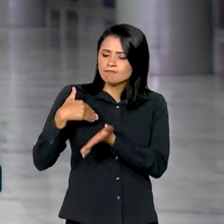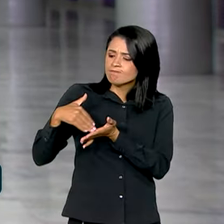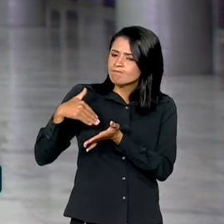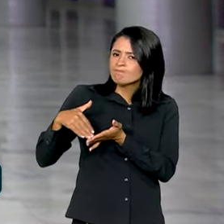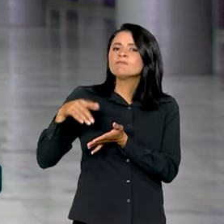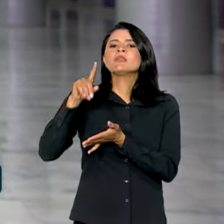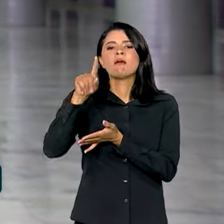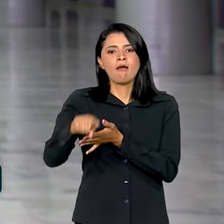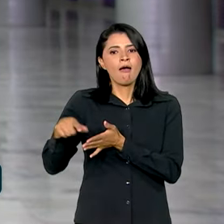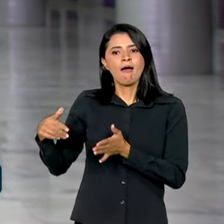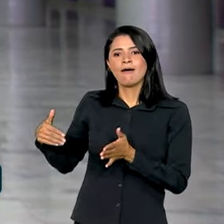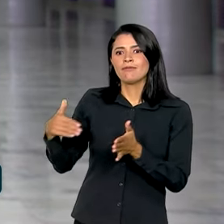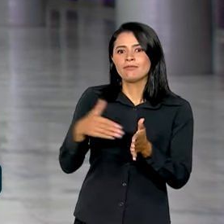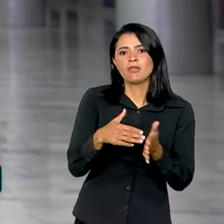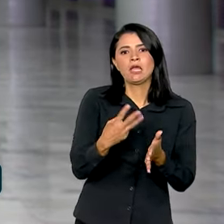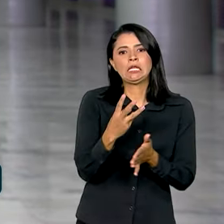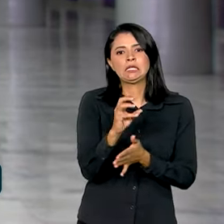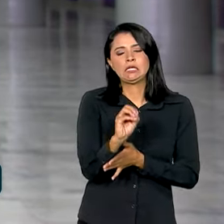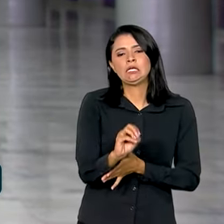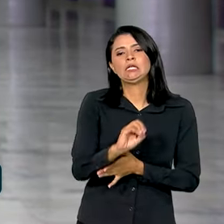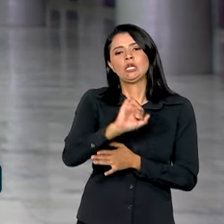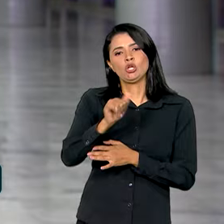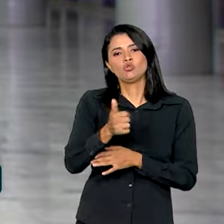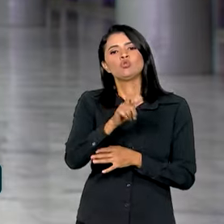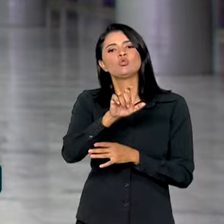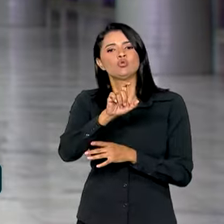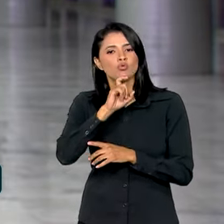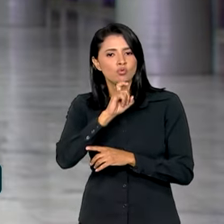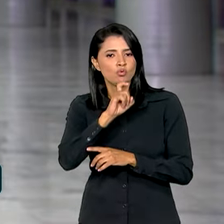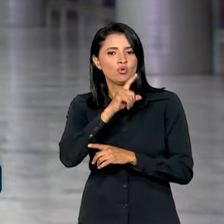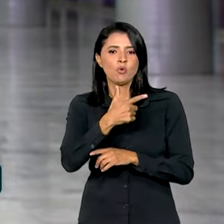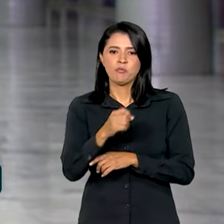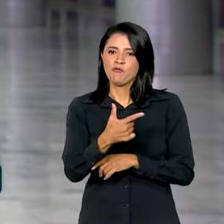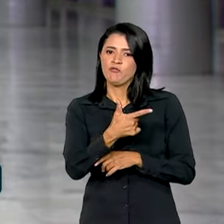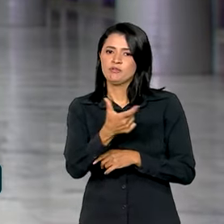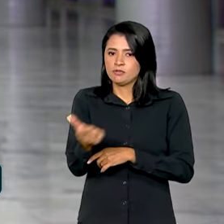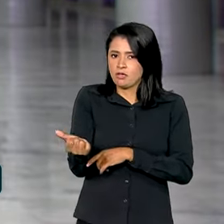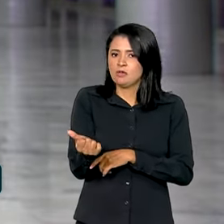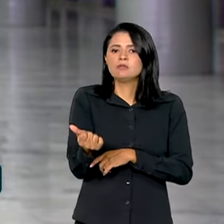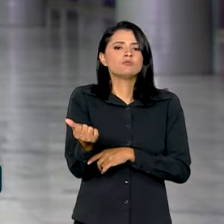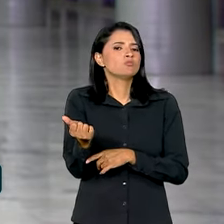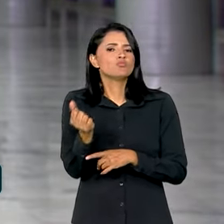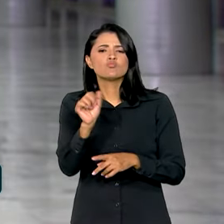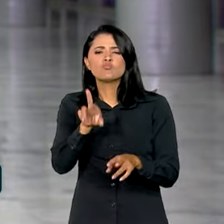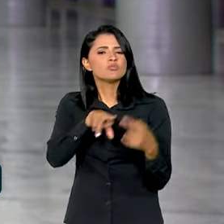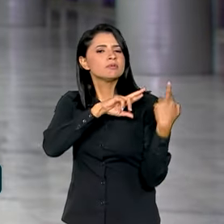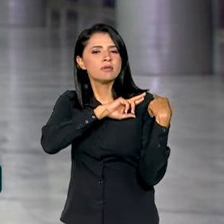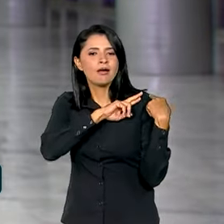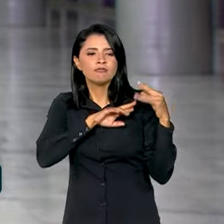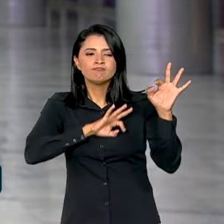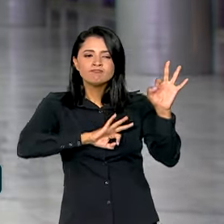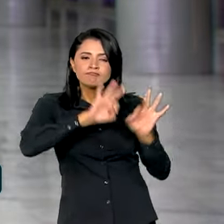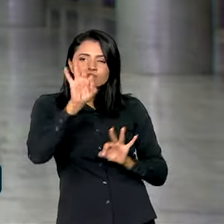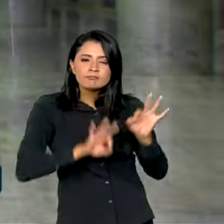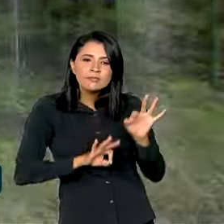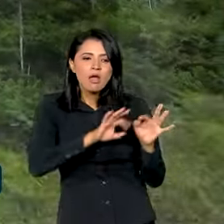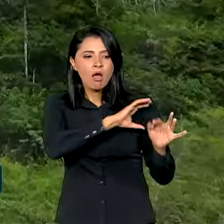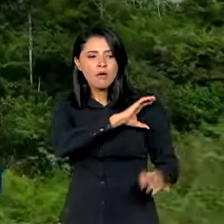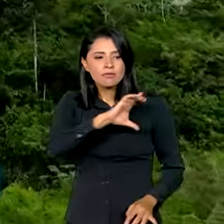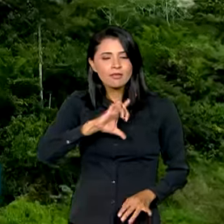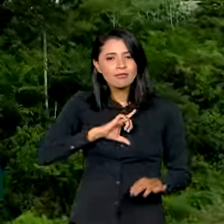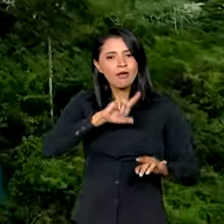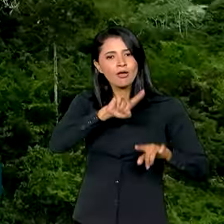até 30 de junho de 2026 e tem a missão de coordenar as preparações para o evento, a COP30,